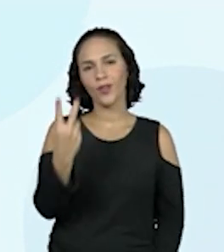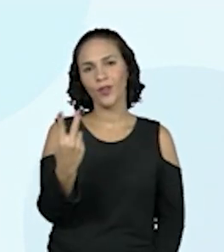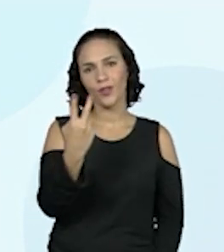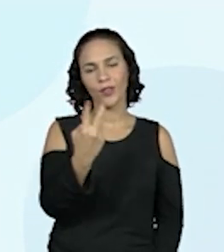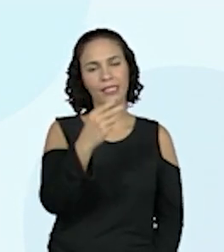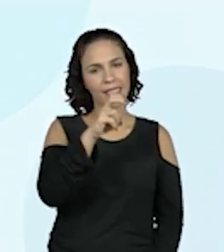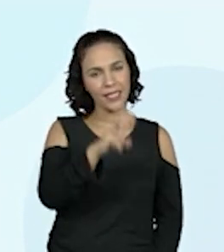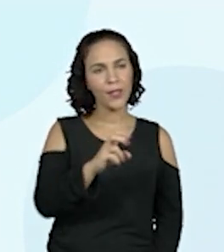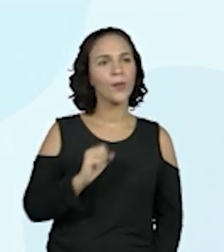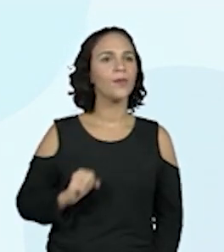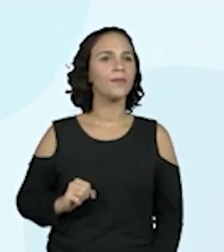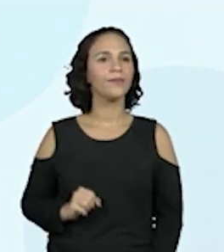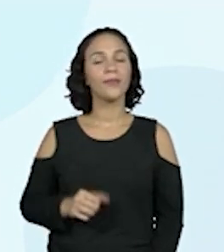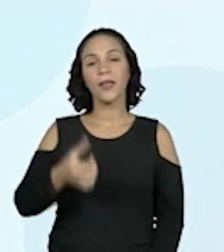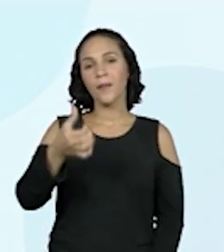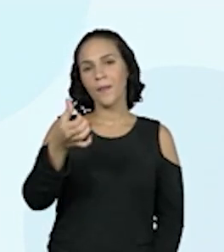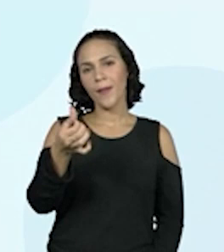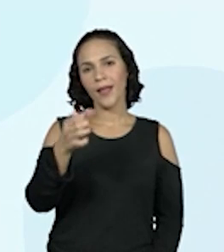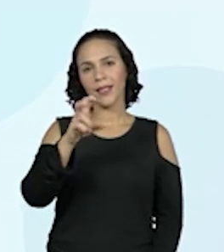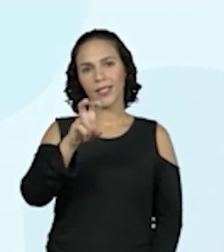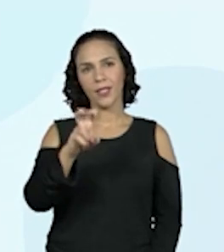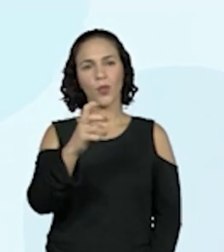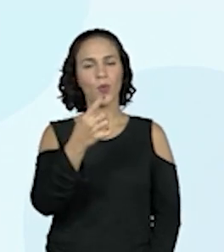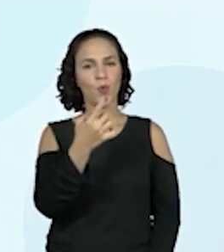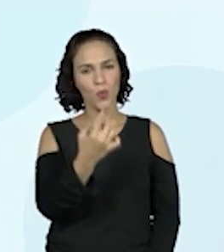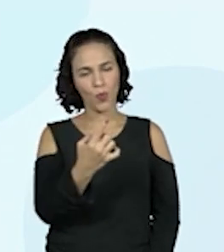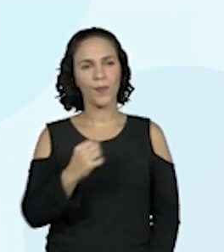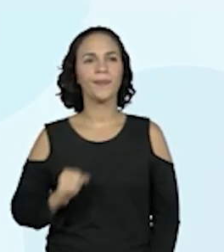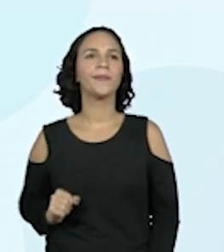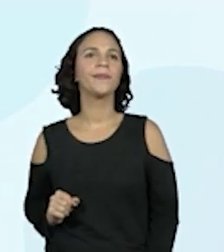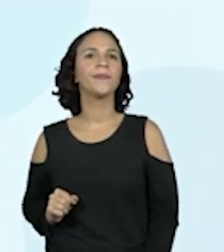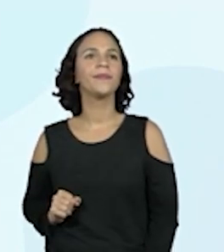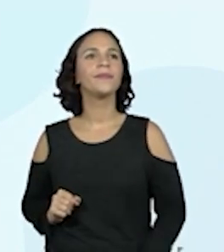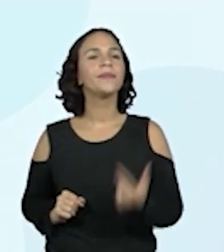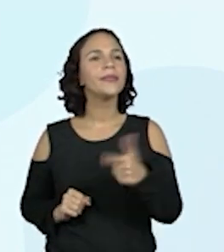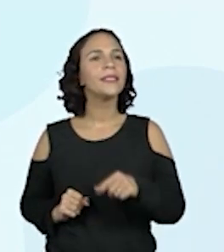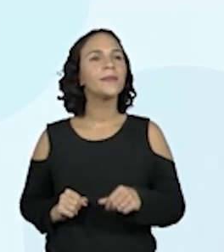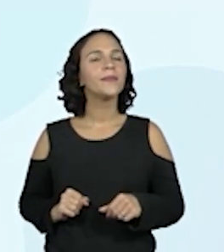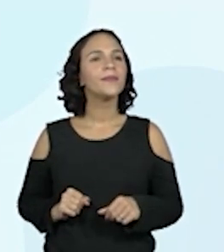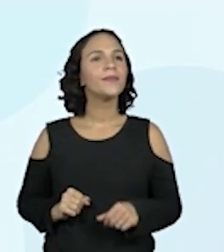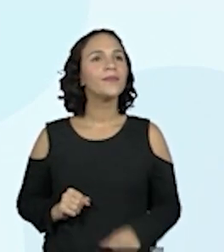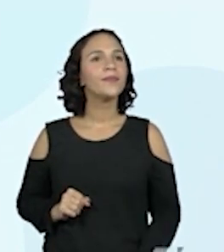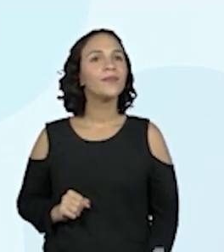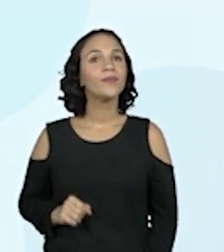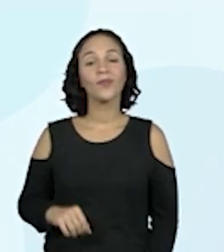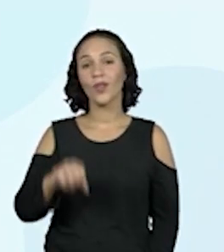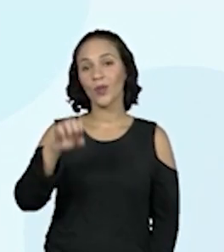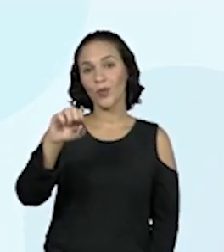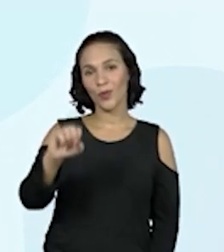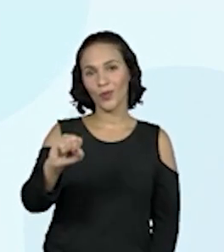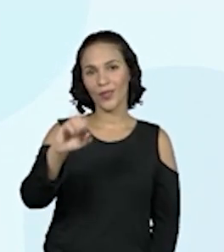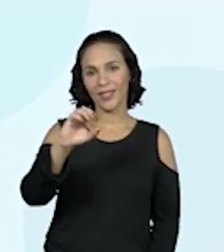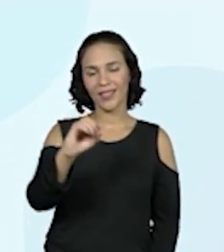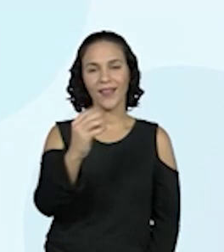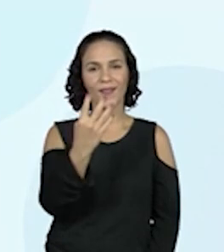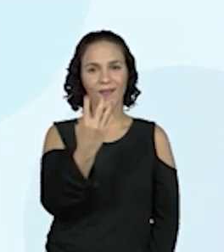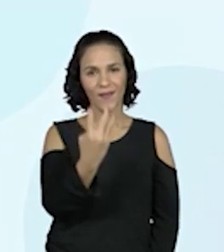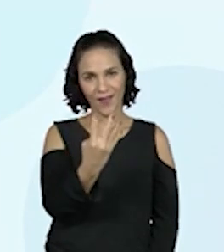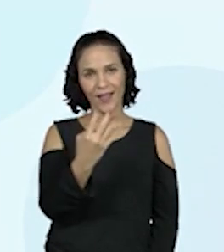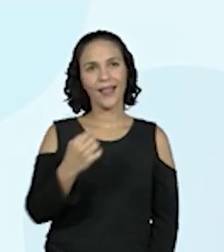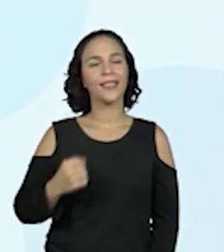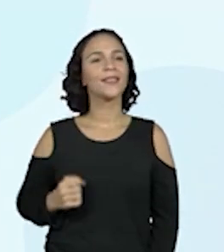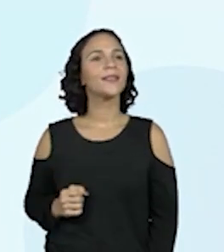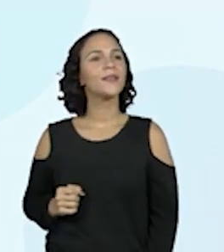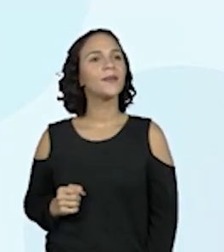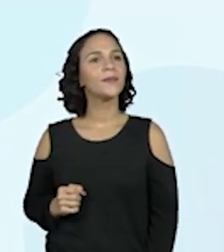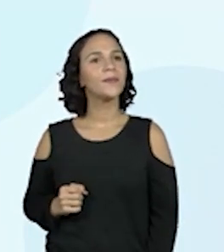e cinco, seiscentos e cinquenta e um. E aqui na próxima, oitocentos